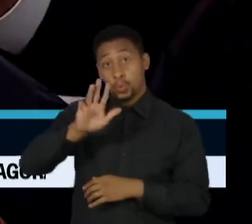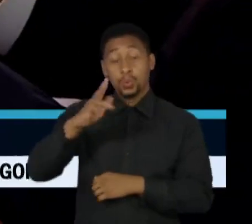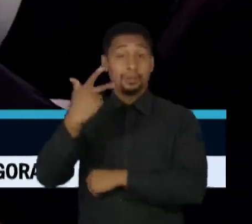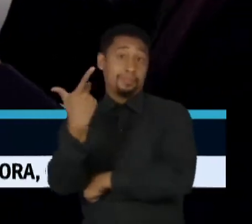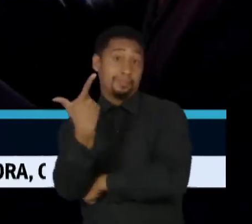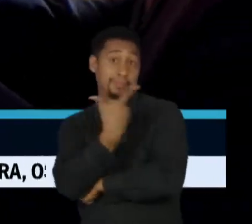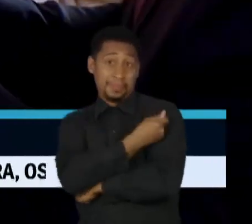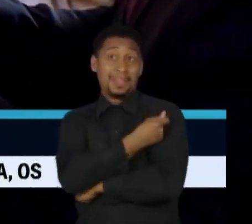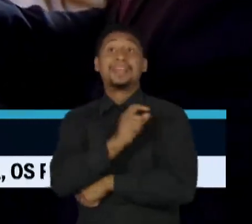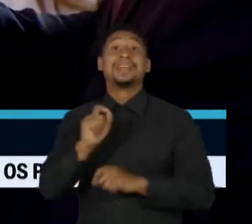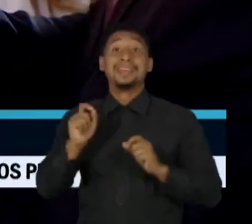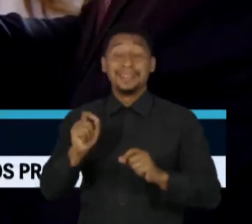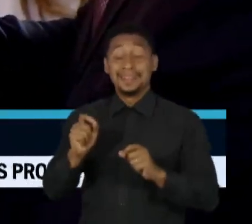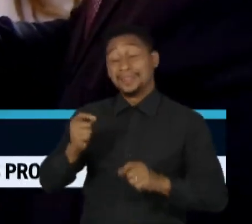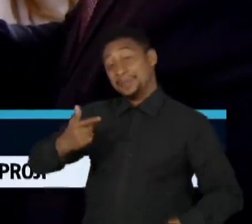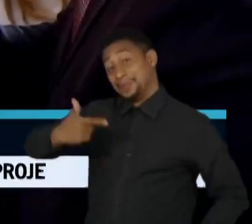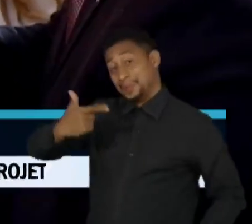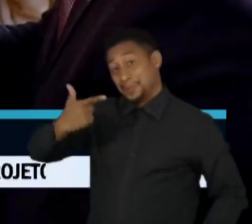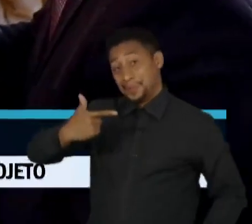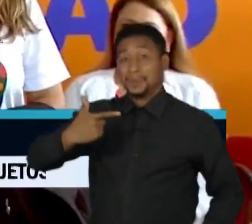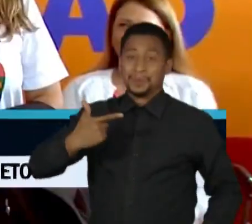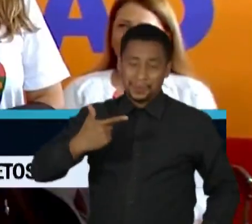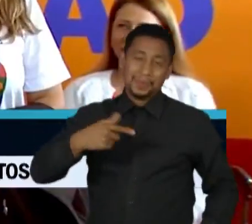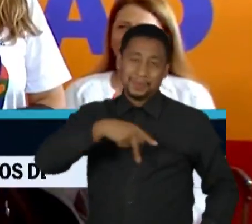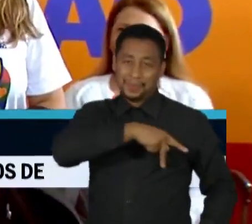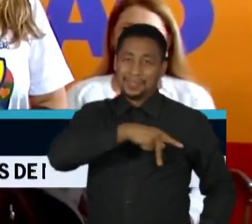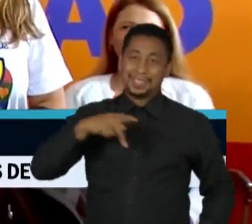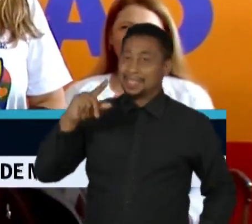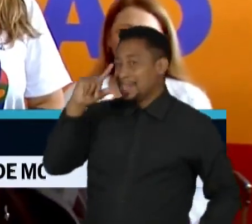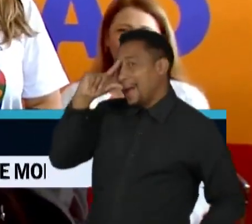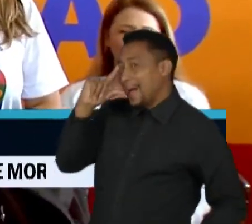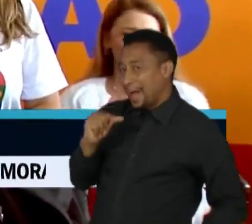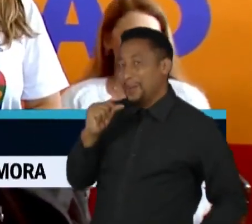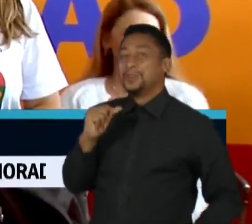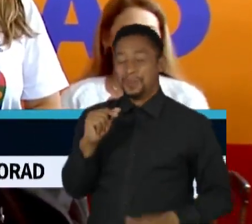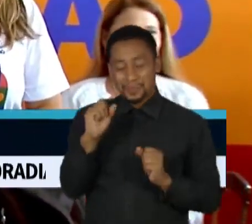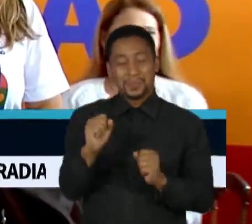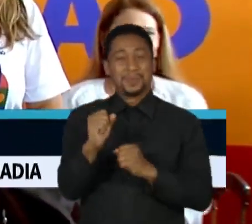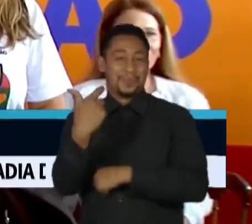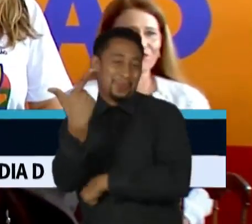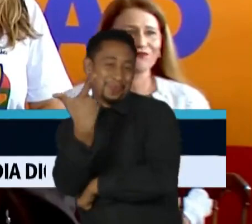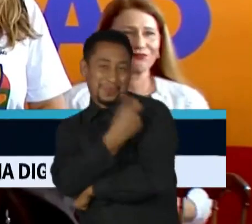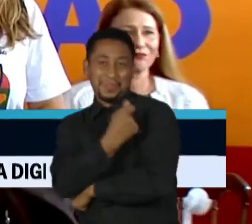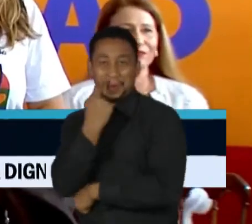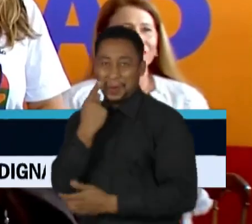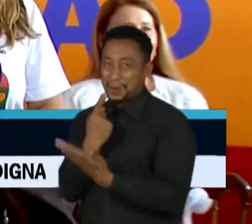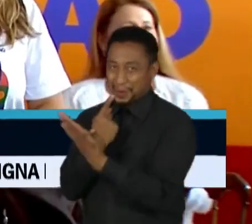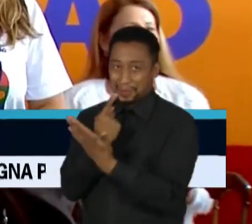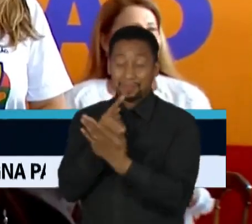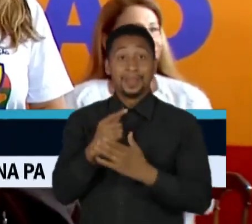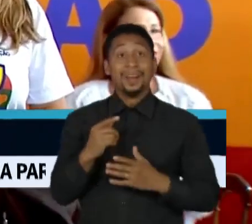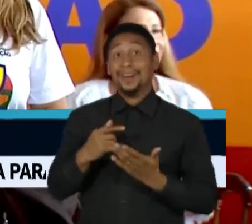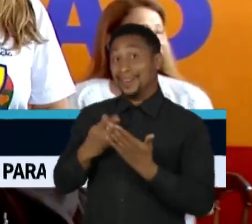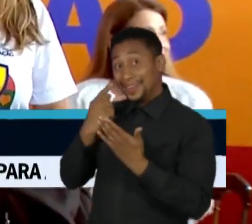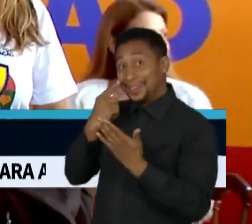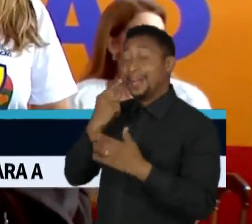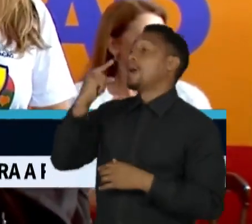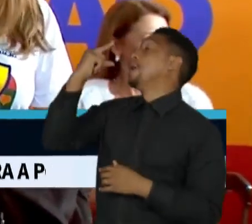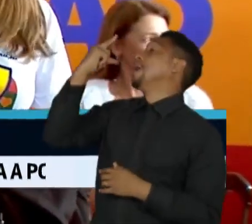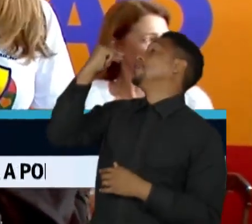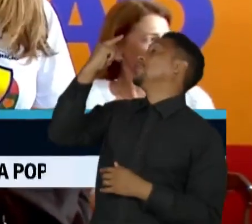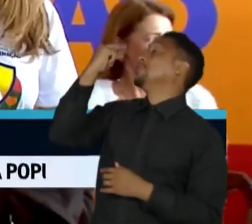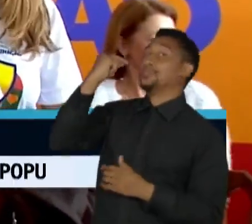pelo vice-presidente Geraldo Alckmin, que também é médico. O personagem Zé Gotinha, um dos maiores símbolos da imunização no Brasil,